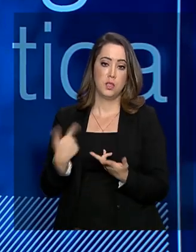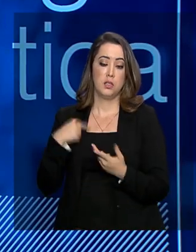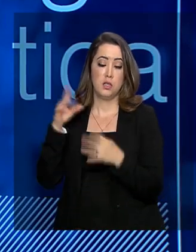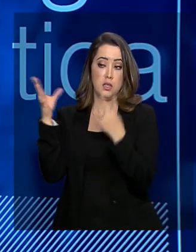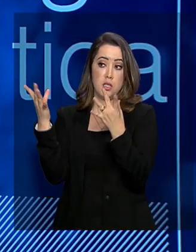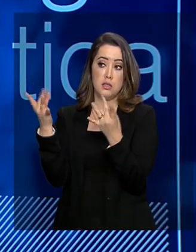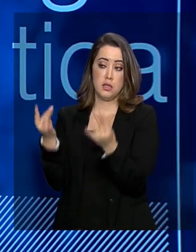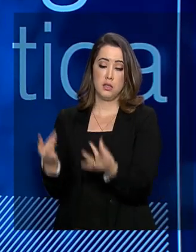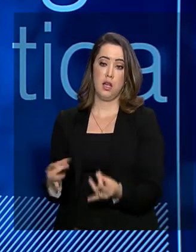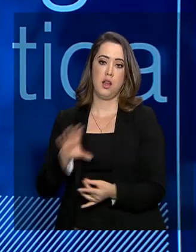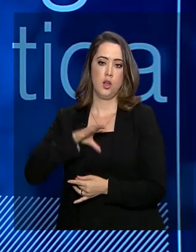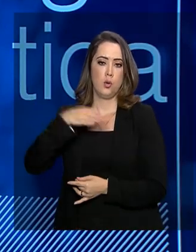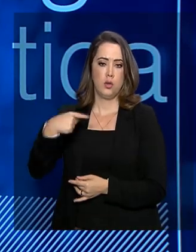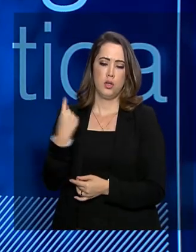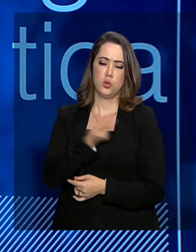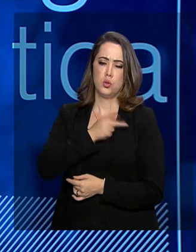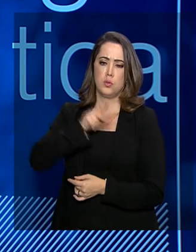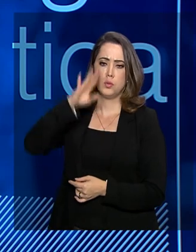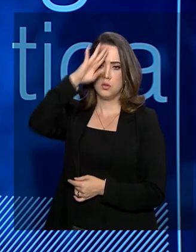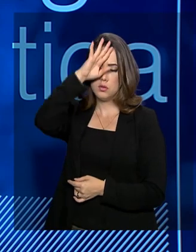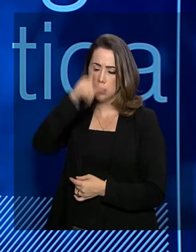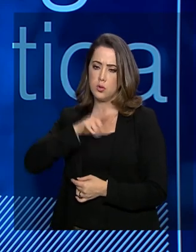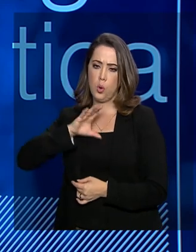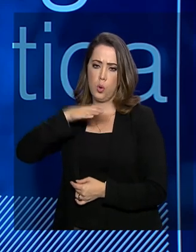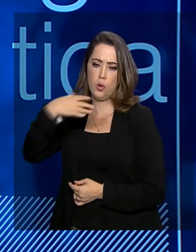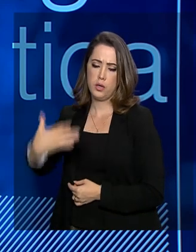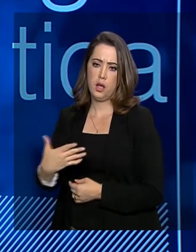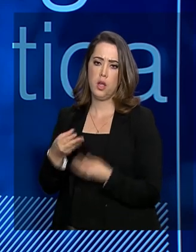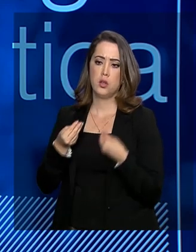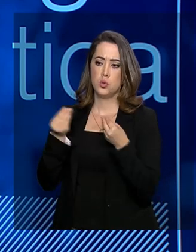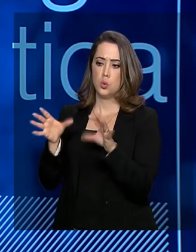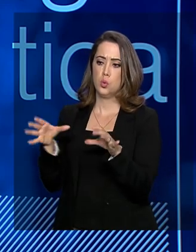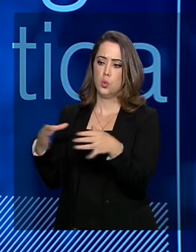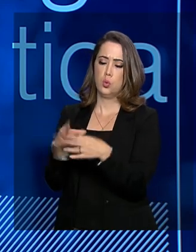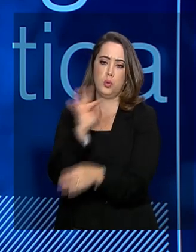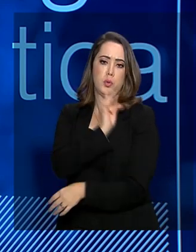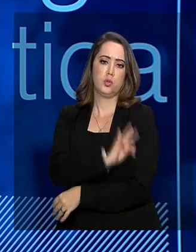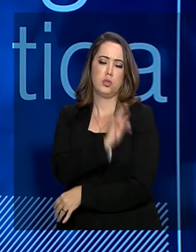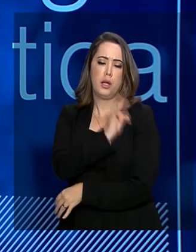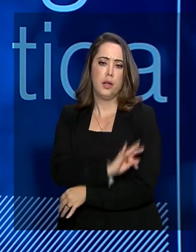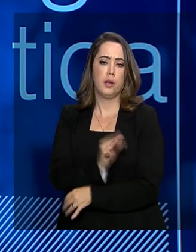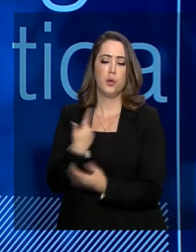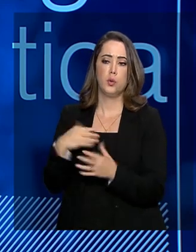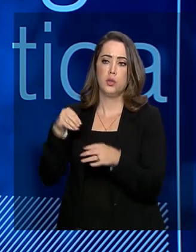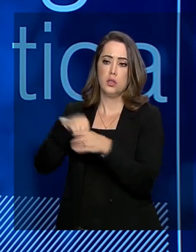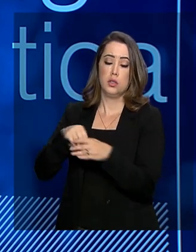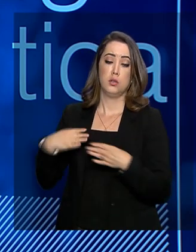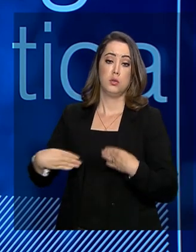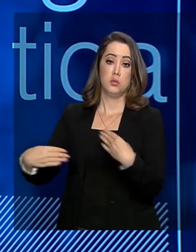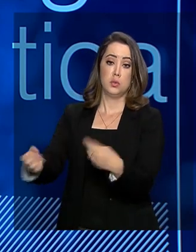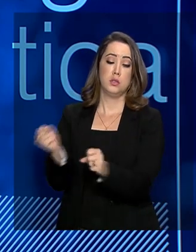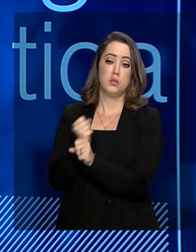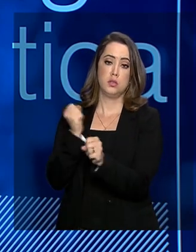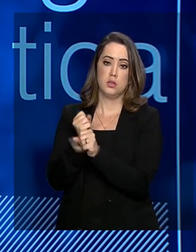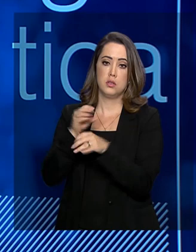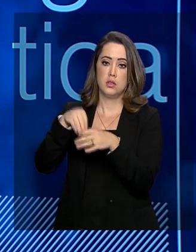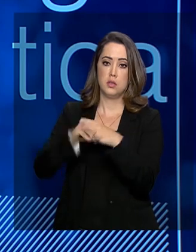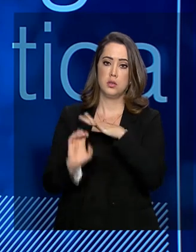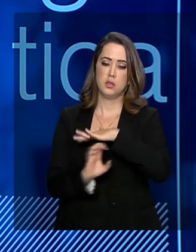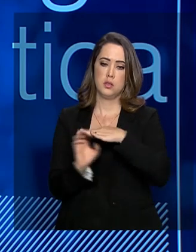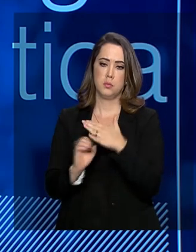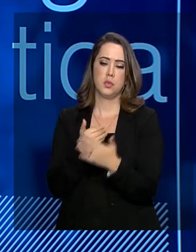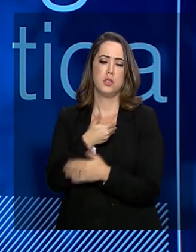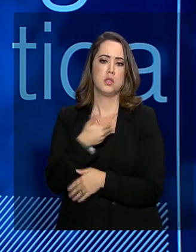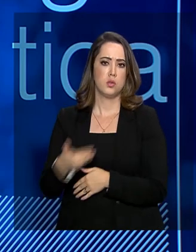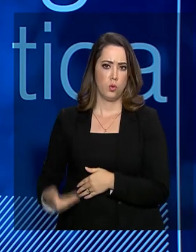detalhe, a coragem do nosso presidente. O presidente Jair Bolsonaro teve coragem de colocar em equipe técnicos, de equipe no Ministério da Infraestrutura, nas empresas públicas, deu liberdade